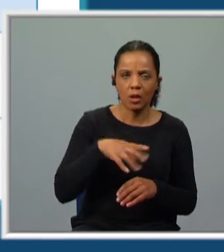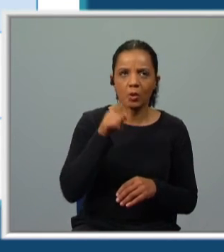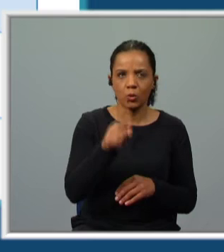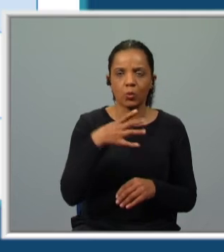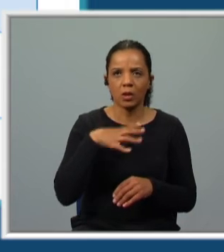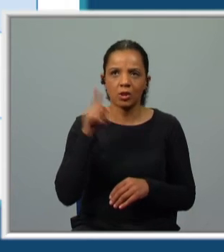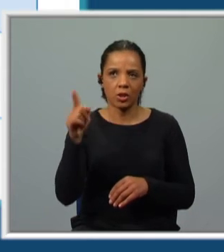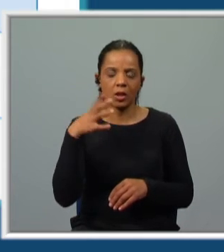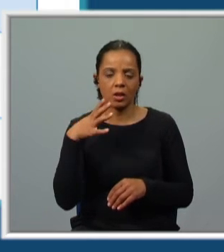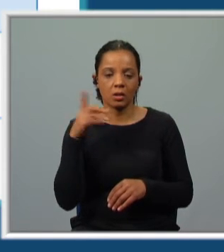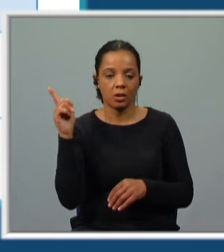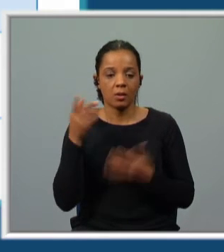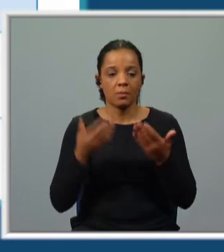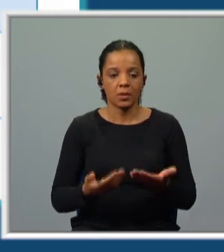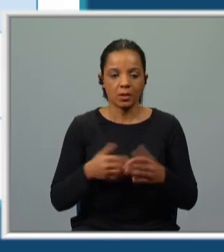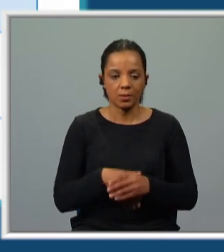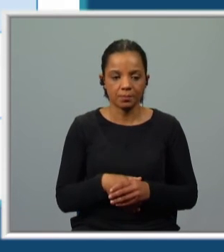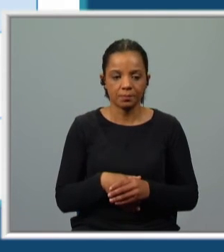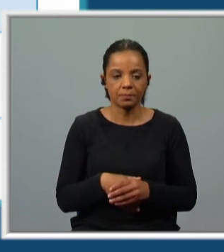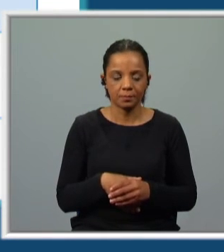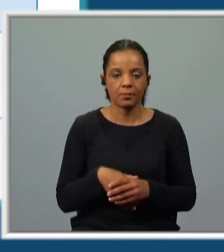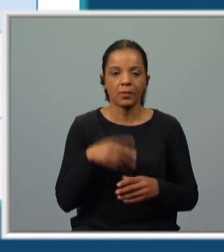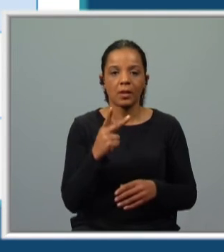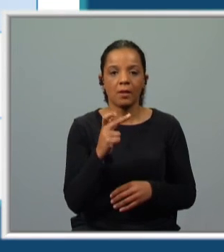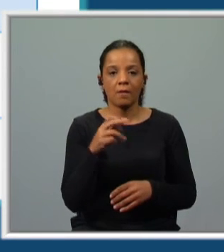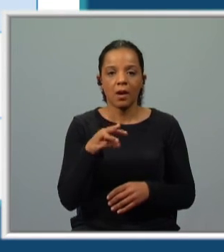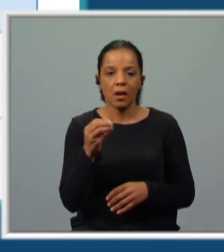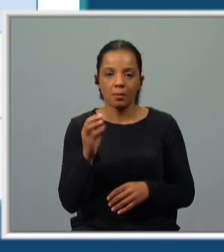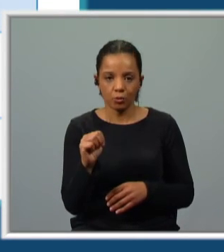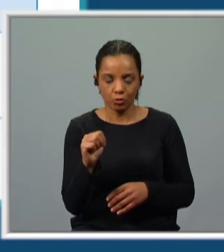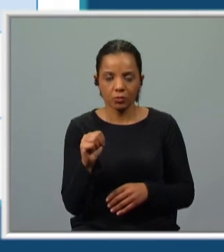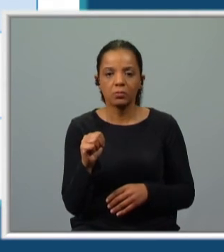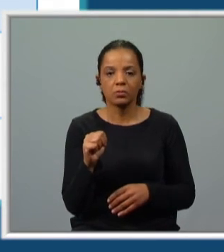quer. Presente. Vamos à deriva.